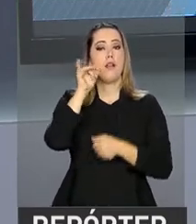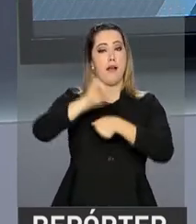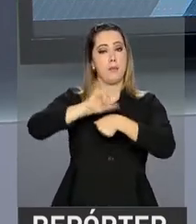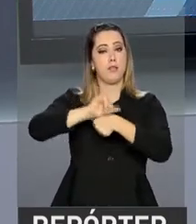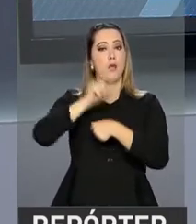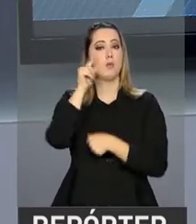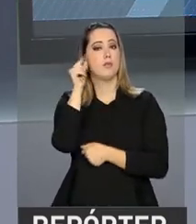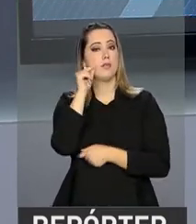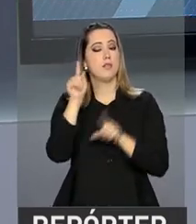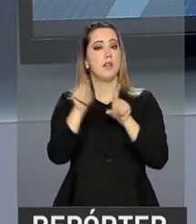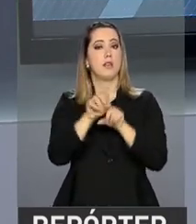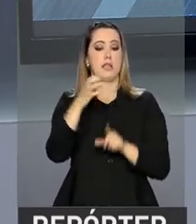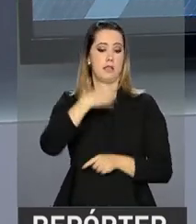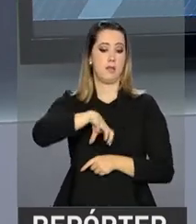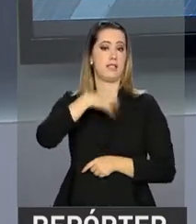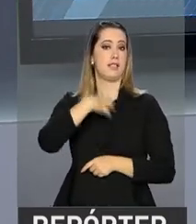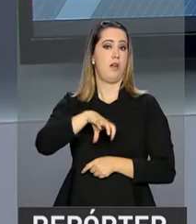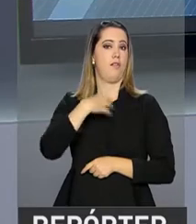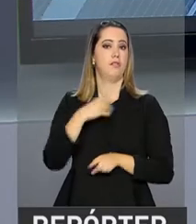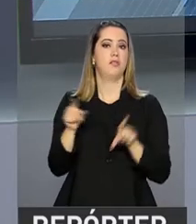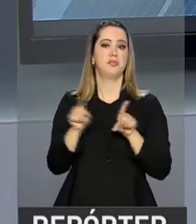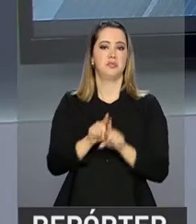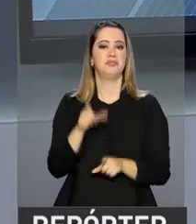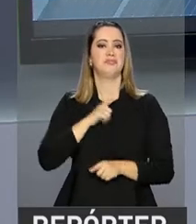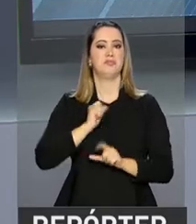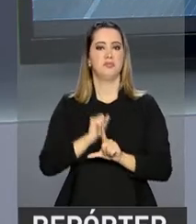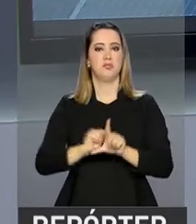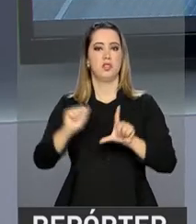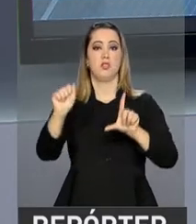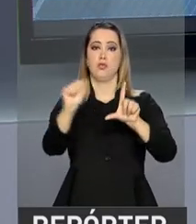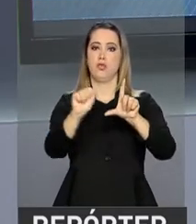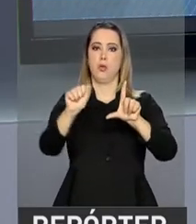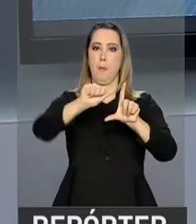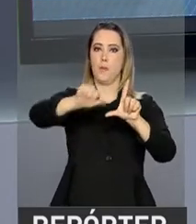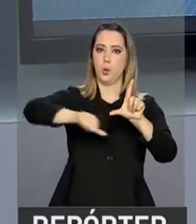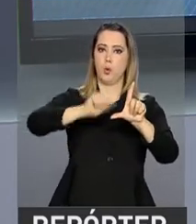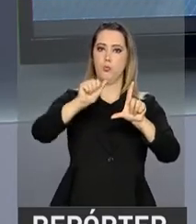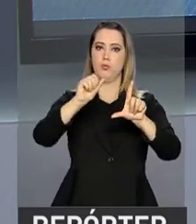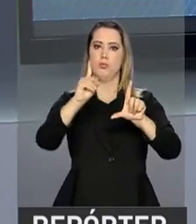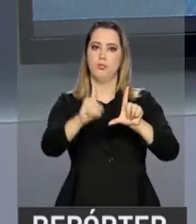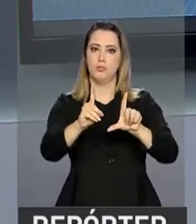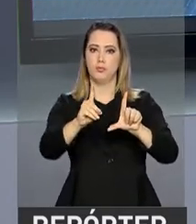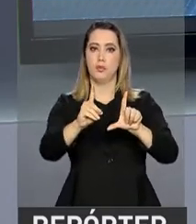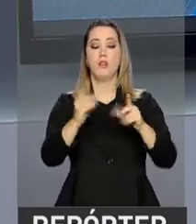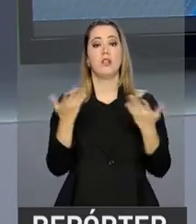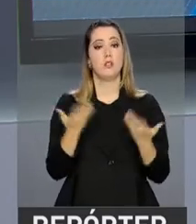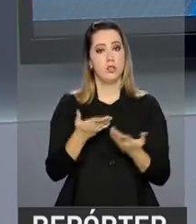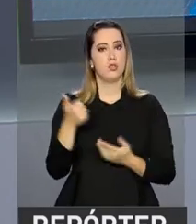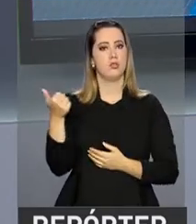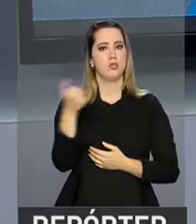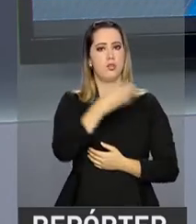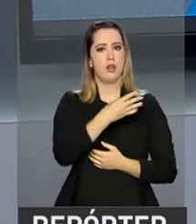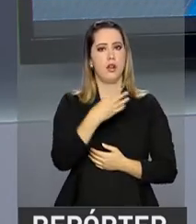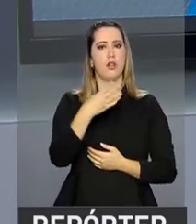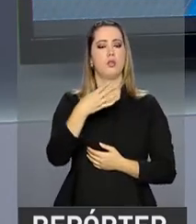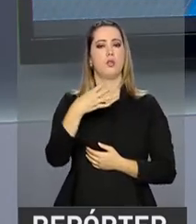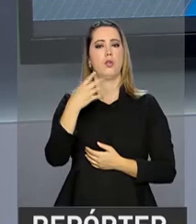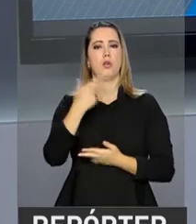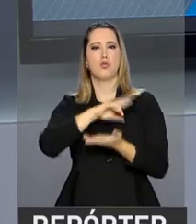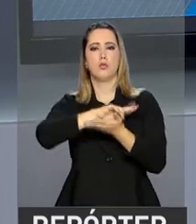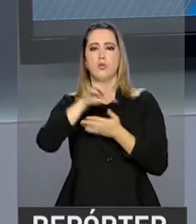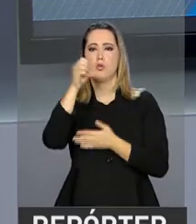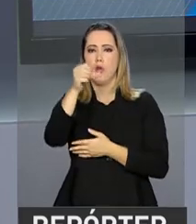exclusivo ao sinal digital. Além das capitais, mais 19 municípios da Bahia e 14 cidades do Ceará